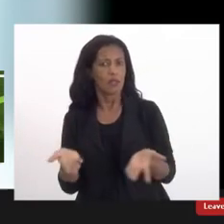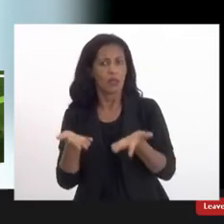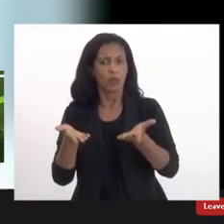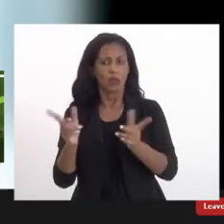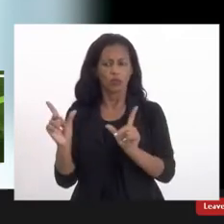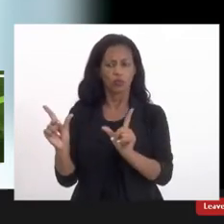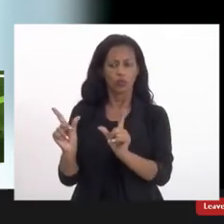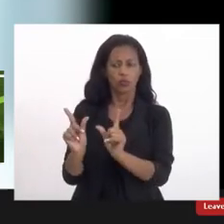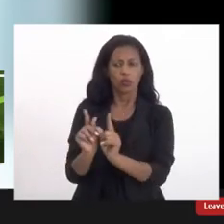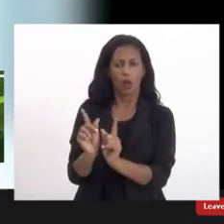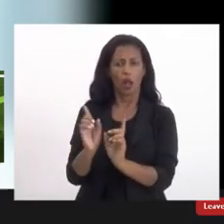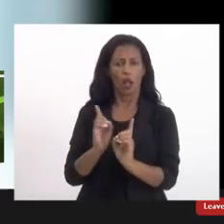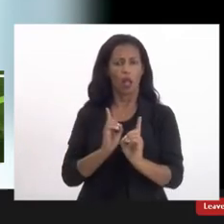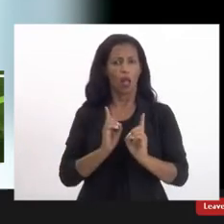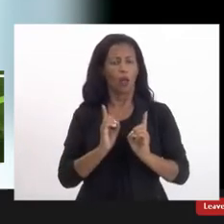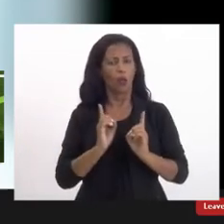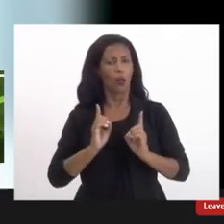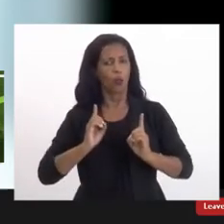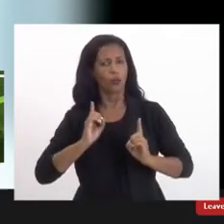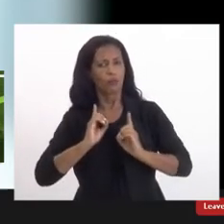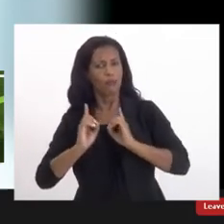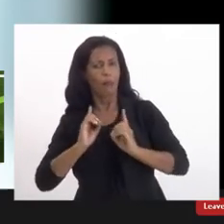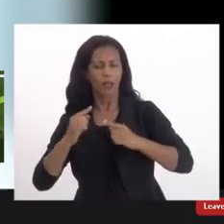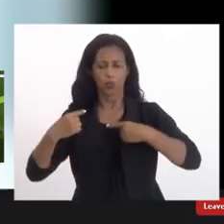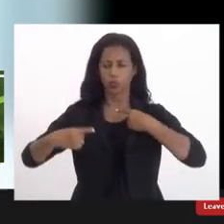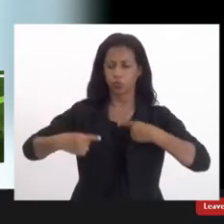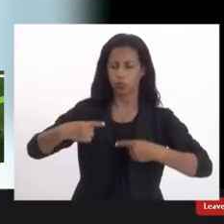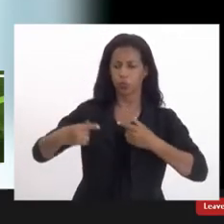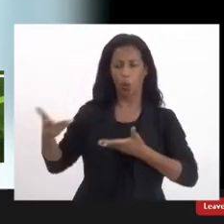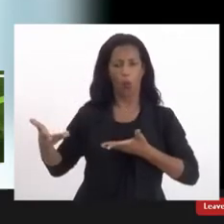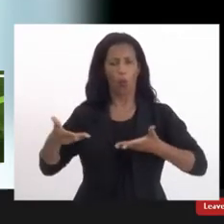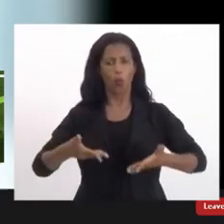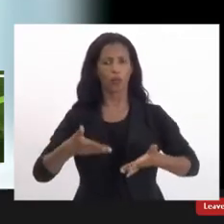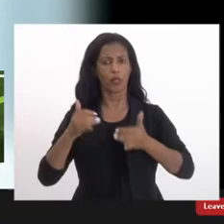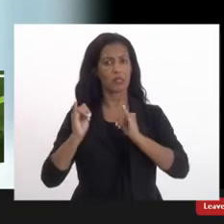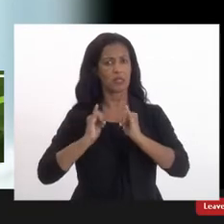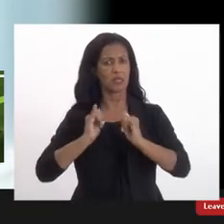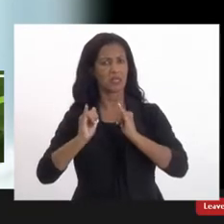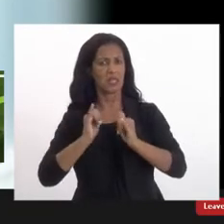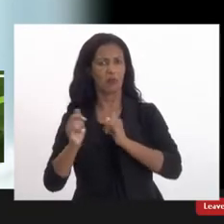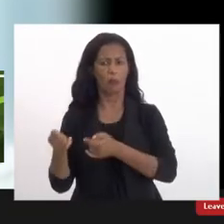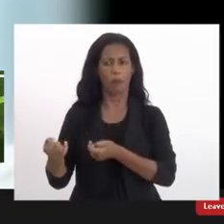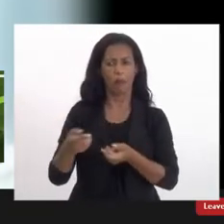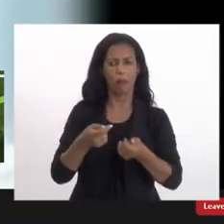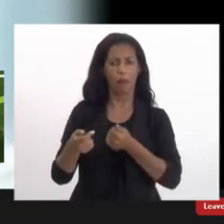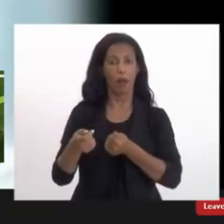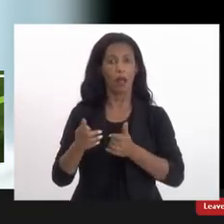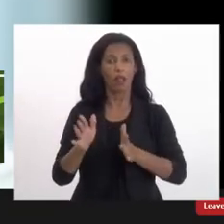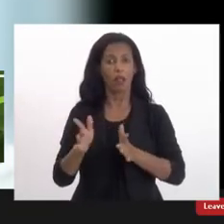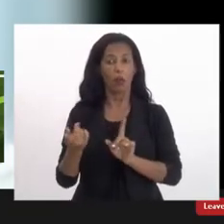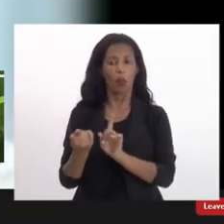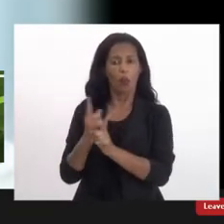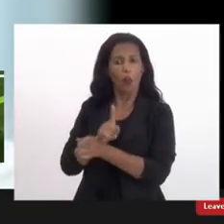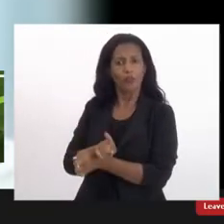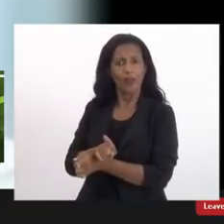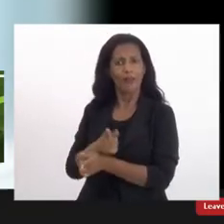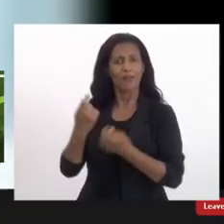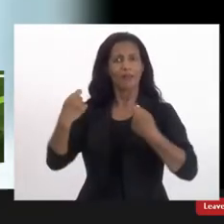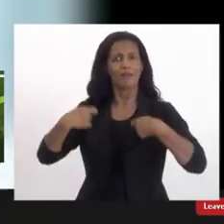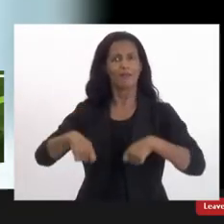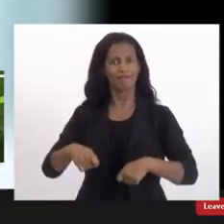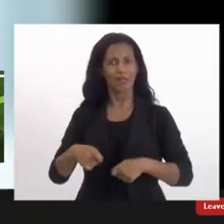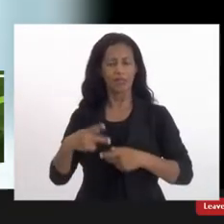reduzir o debate desqualificar o debate ou trazer informações rasas ao contrário significa que a gente vai